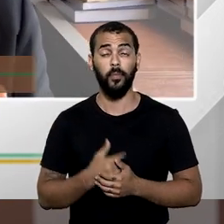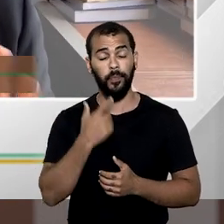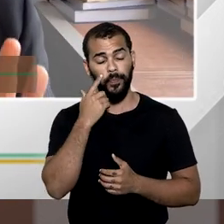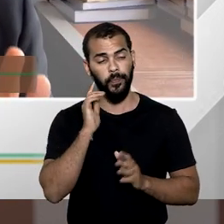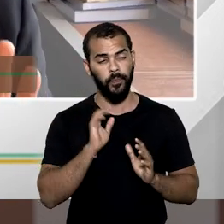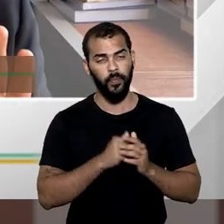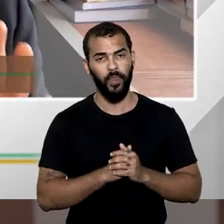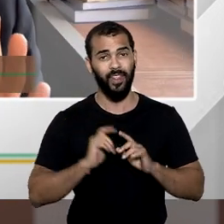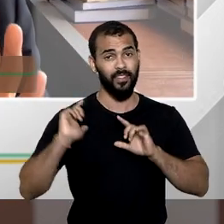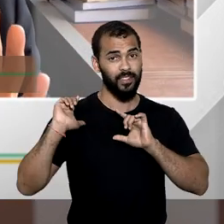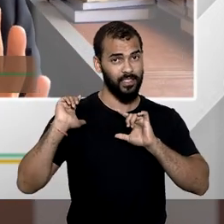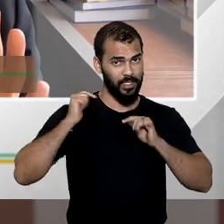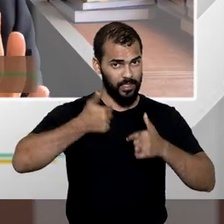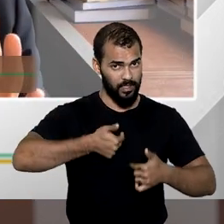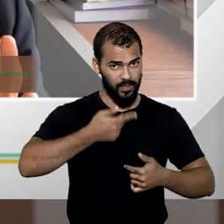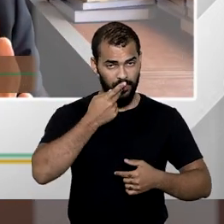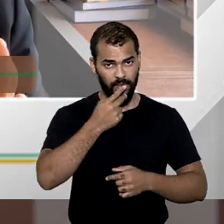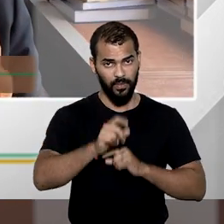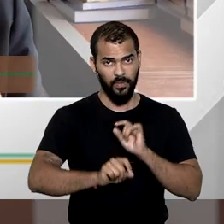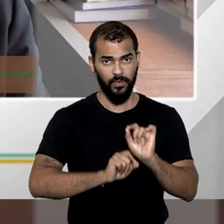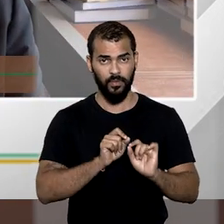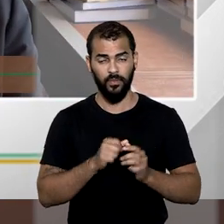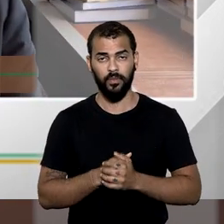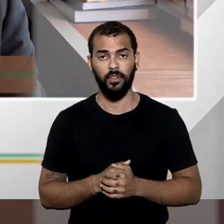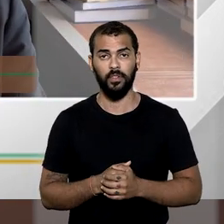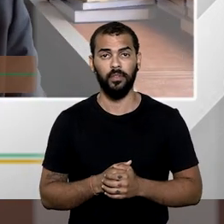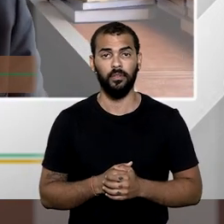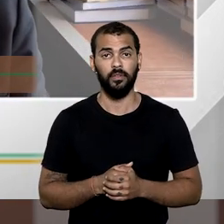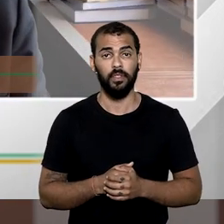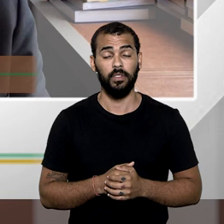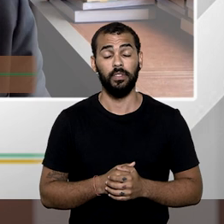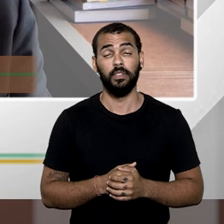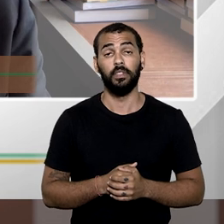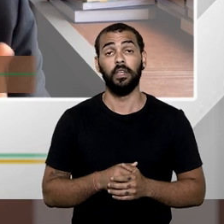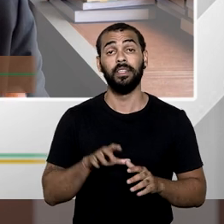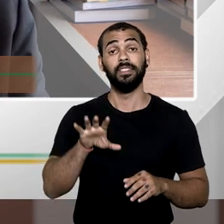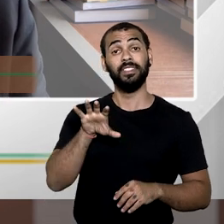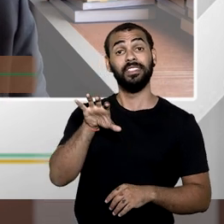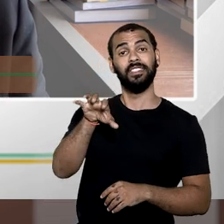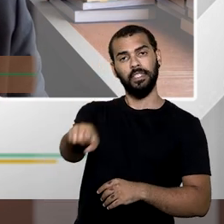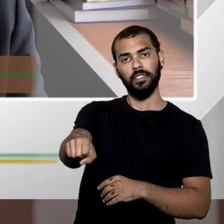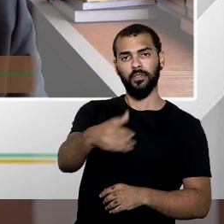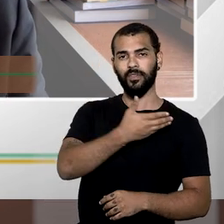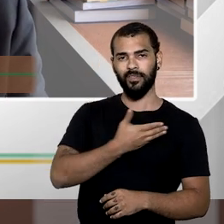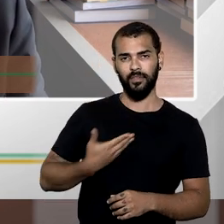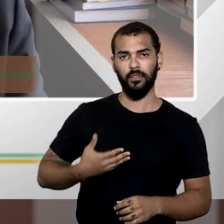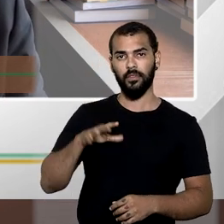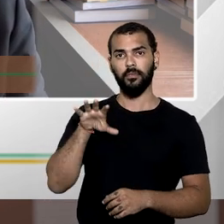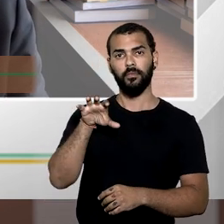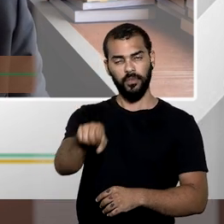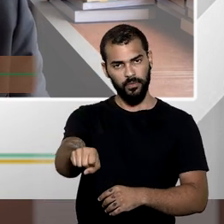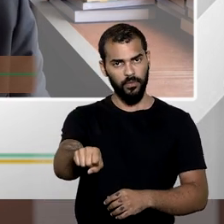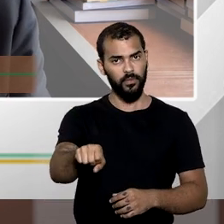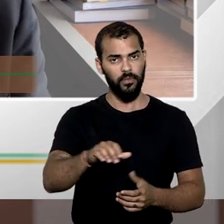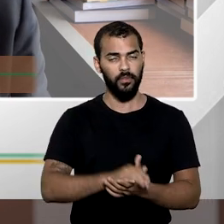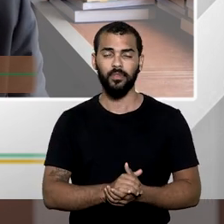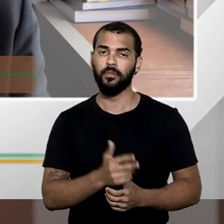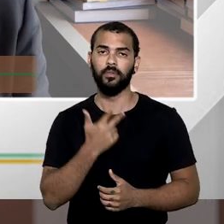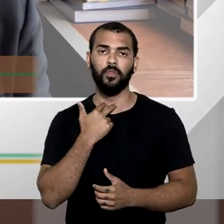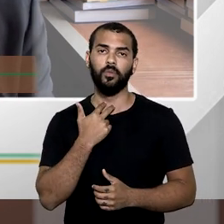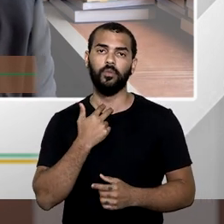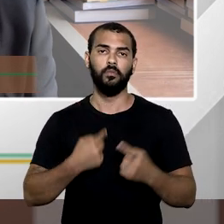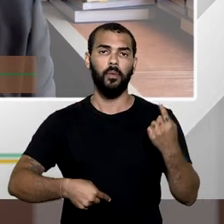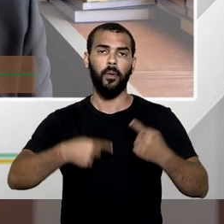lugar, tradicionalmente, se diz que nas desapropriações ativamente propostas pela administração pública, não é